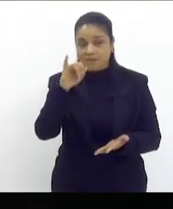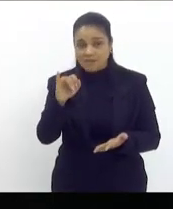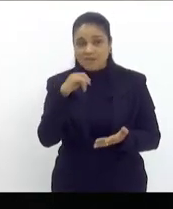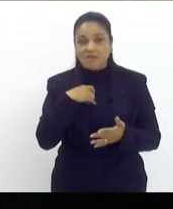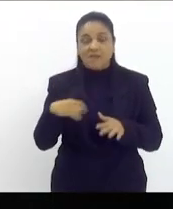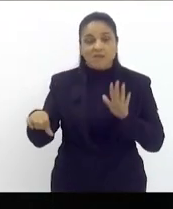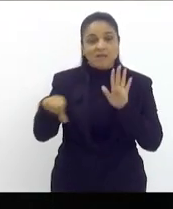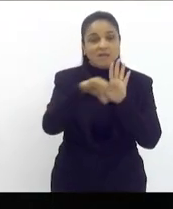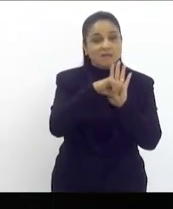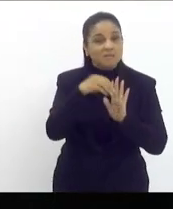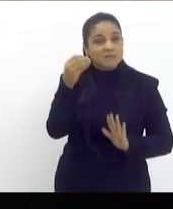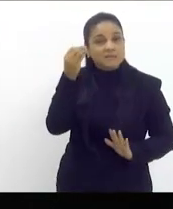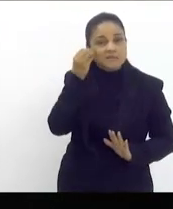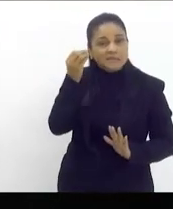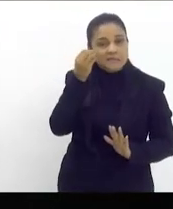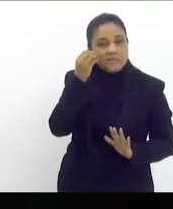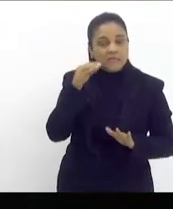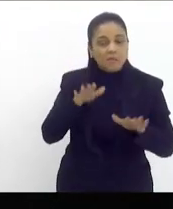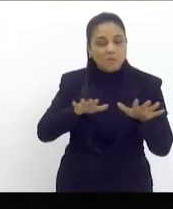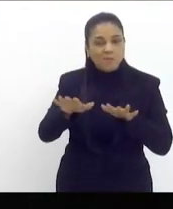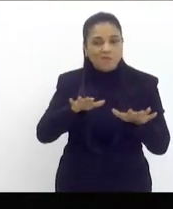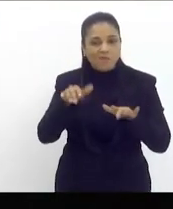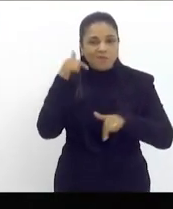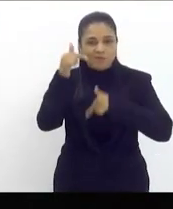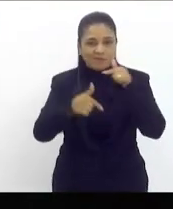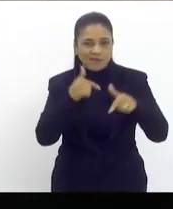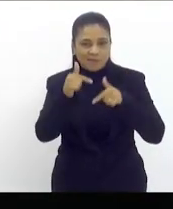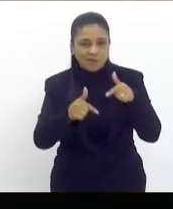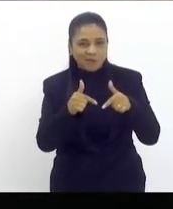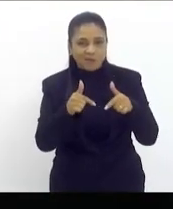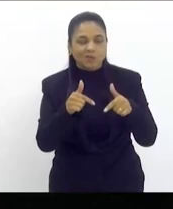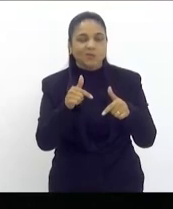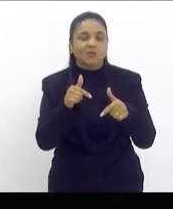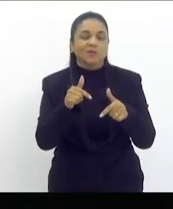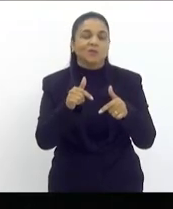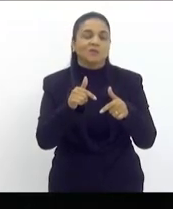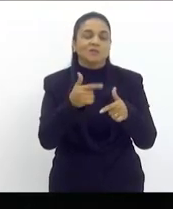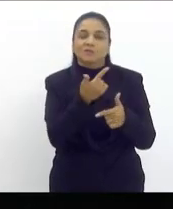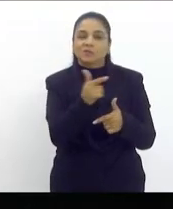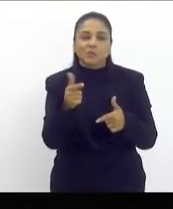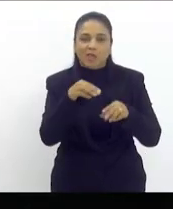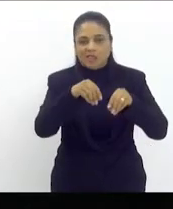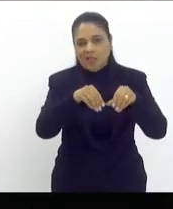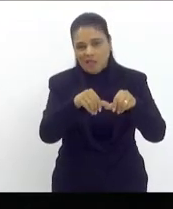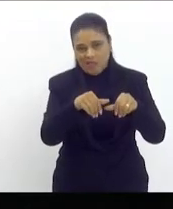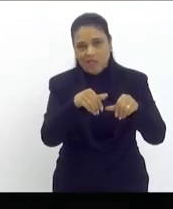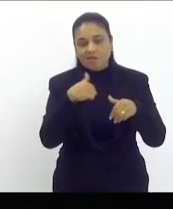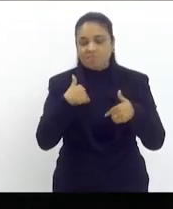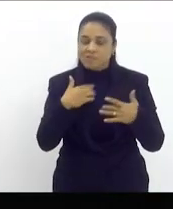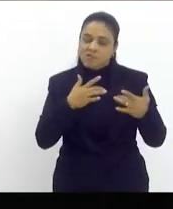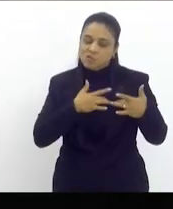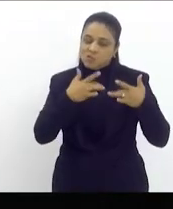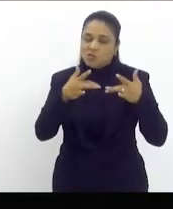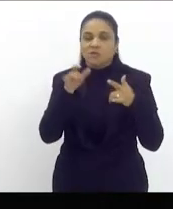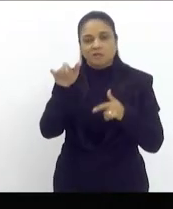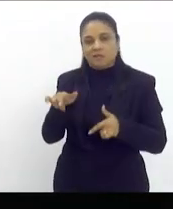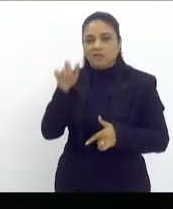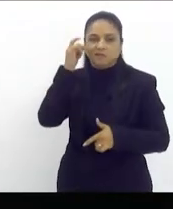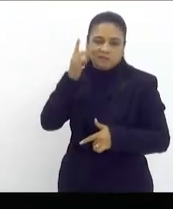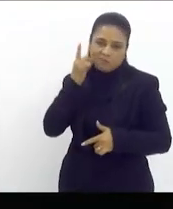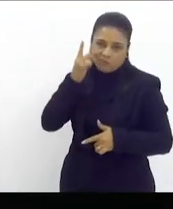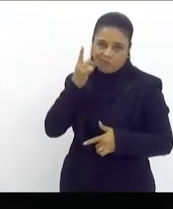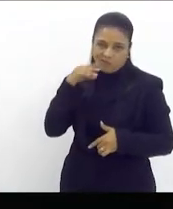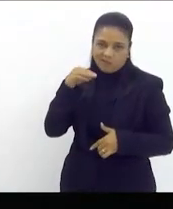o movimento dos trabalhadores sem terra então Talíria Petrone minha amiga fica aqui com a minha solidariedade e mais que a minha